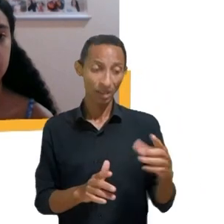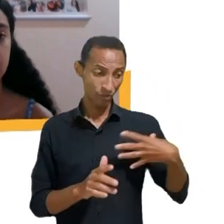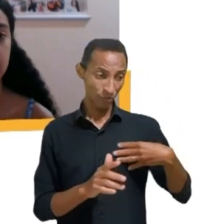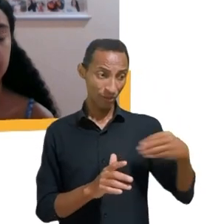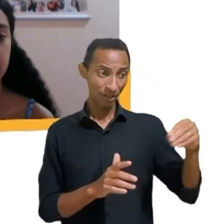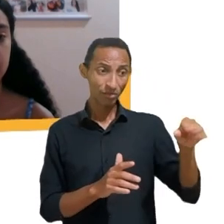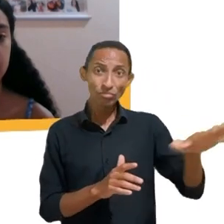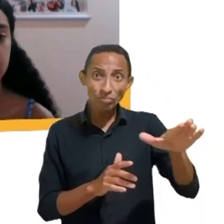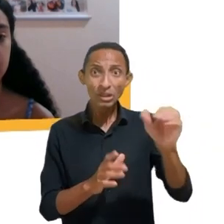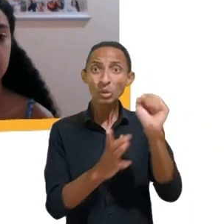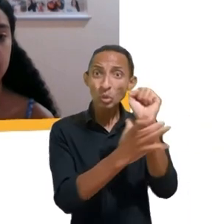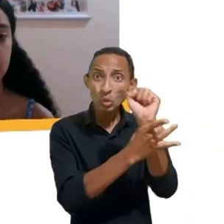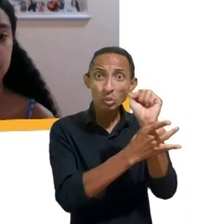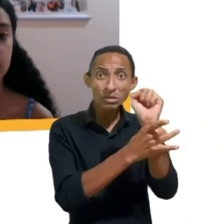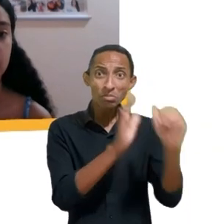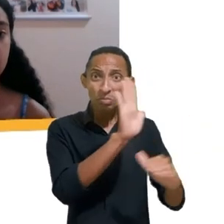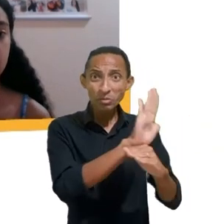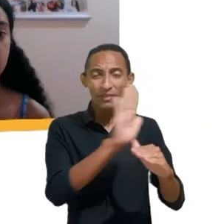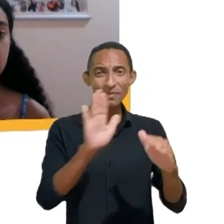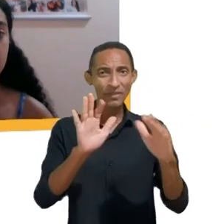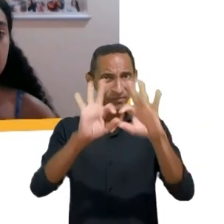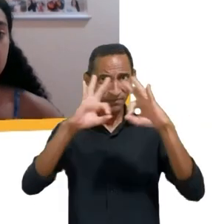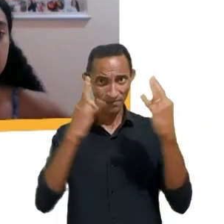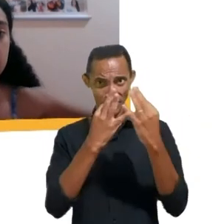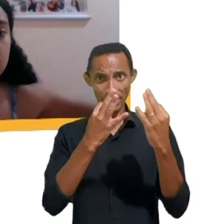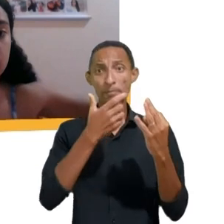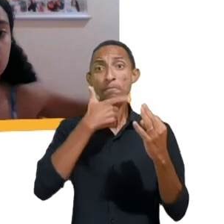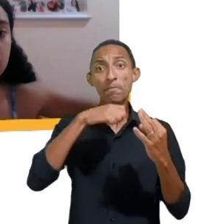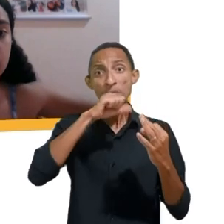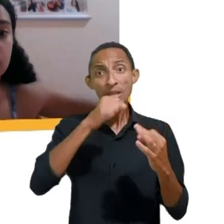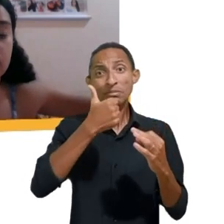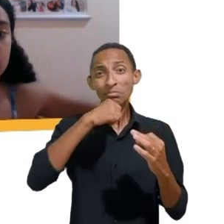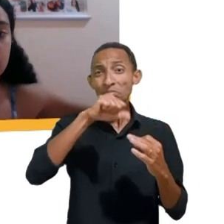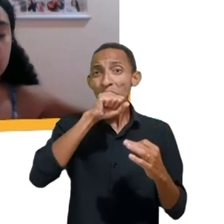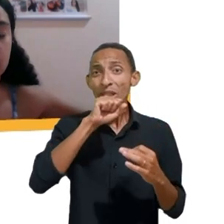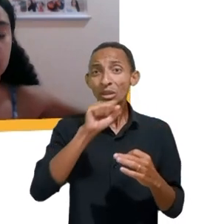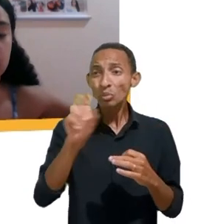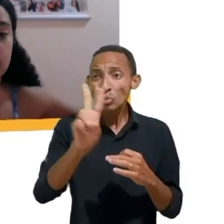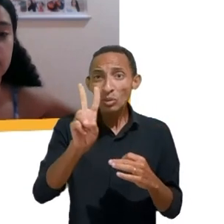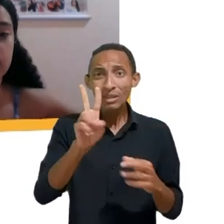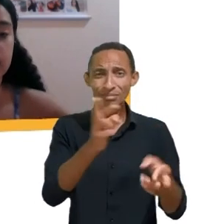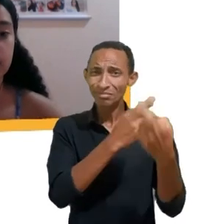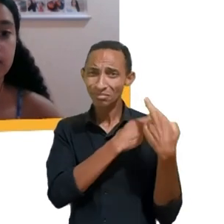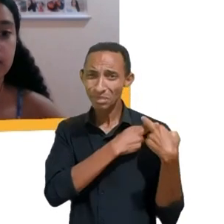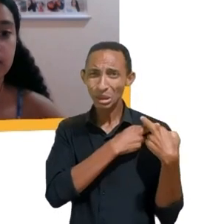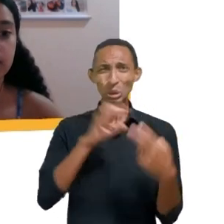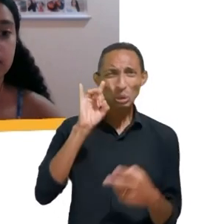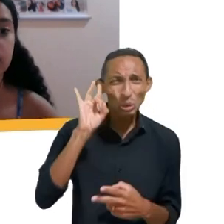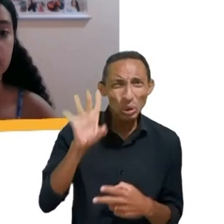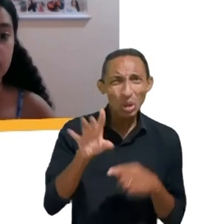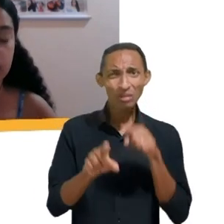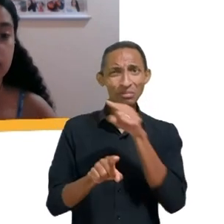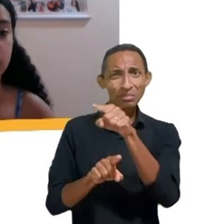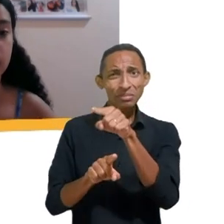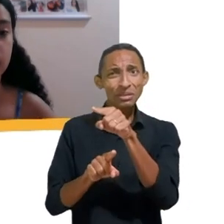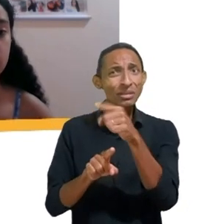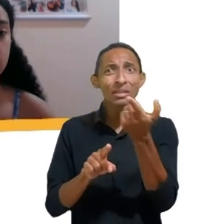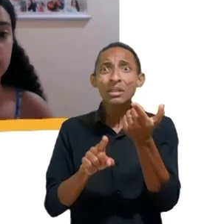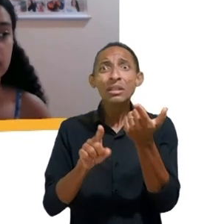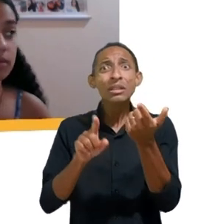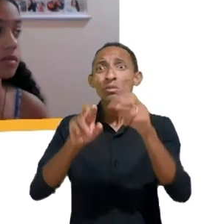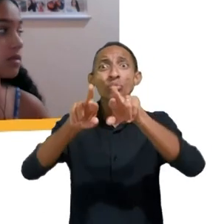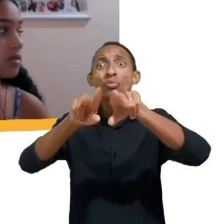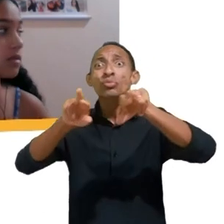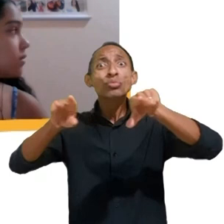sobretudo das famílias mais vulnerabilizadas, que não tem acesso nem a esse tipo de conhecimento técnico, e nem tem a escolha, nem a